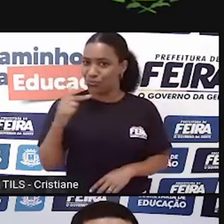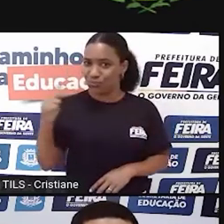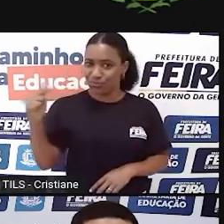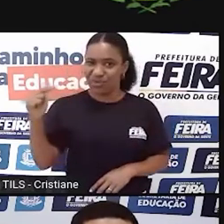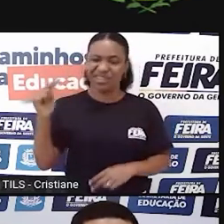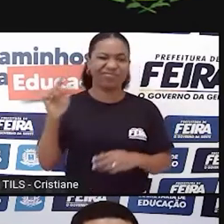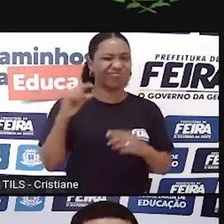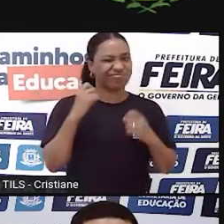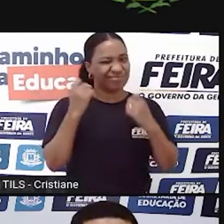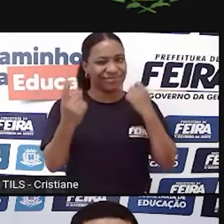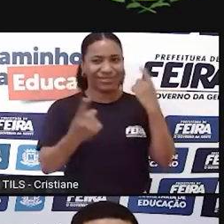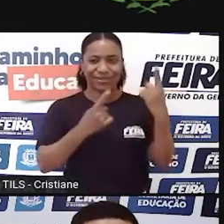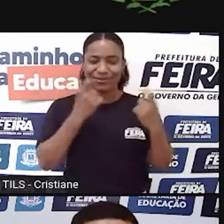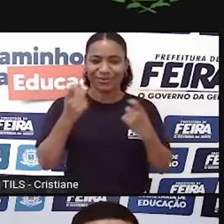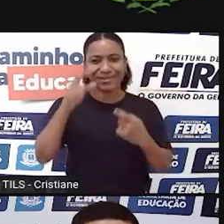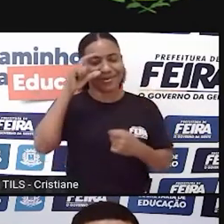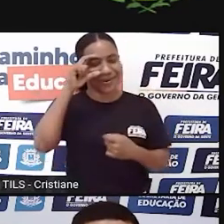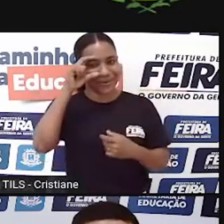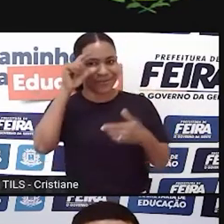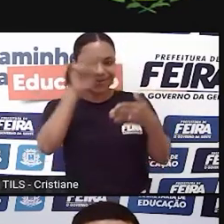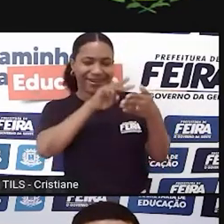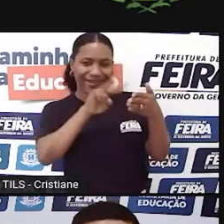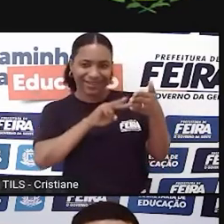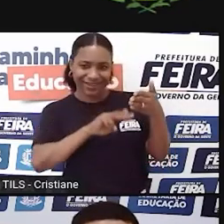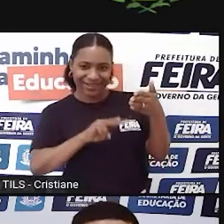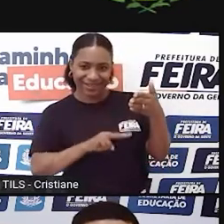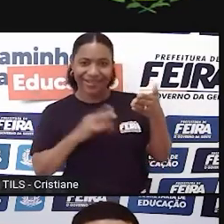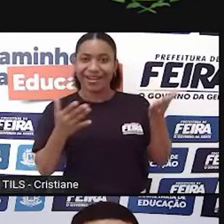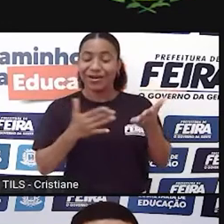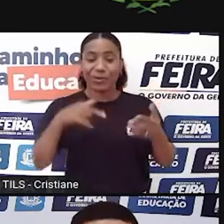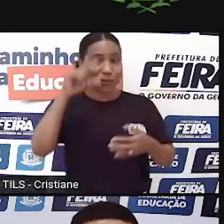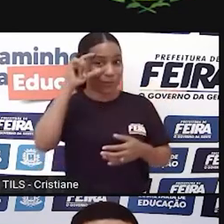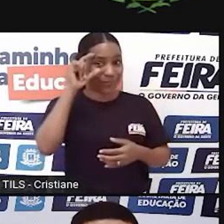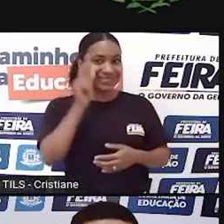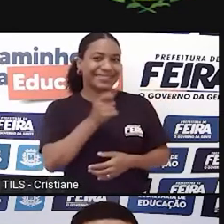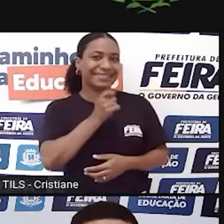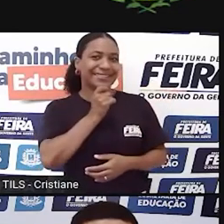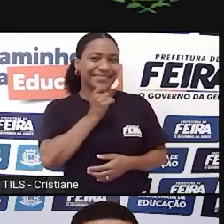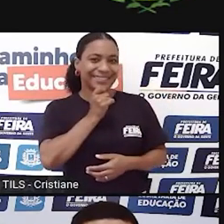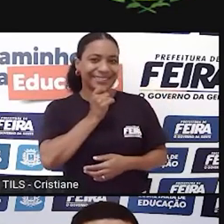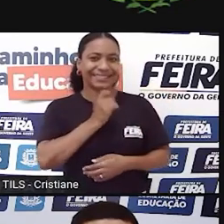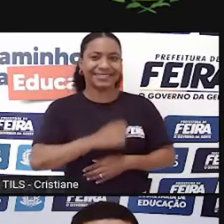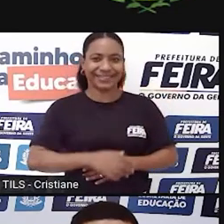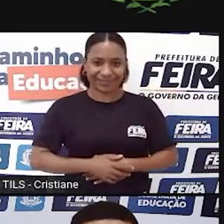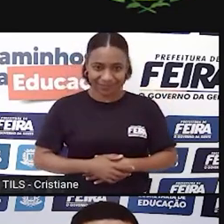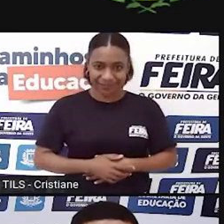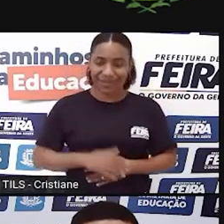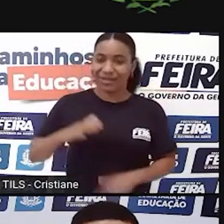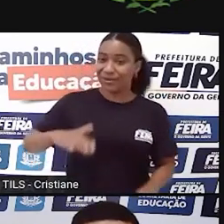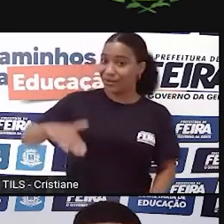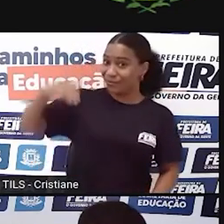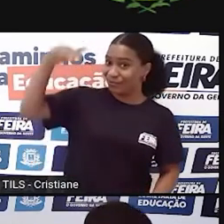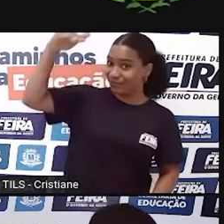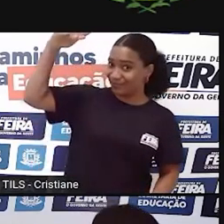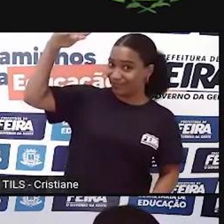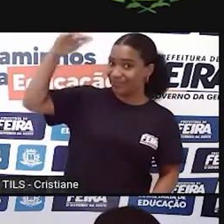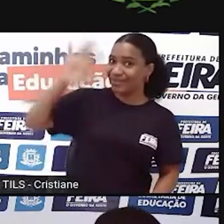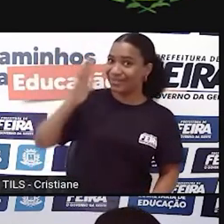quando só para ler, mas agora não estou usando óculos. Tenho quase 1,60m.